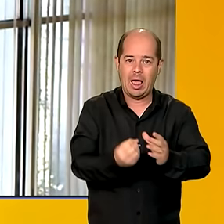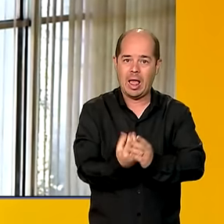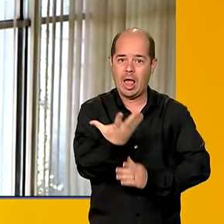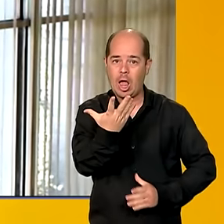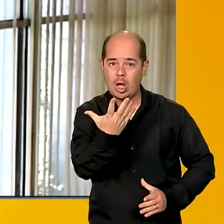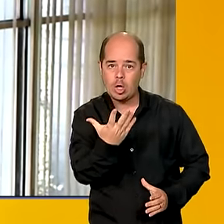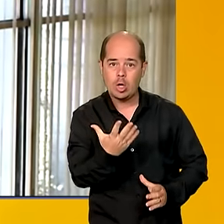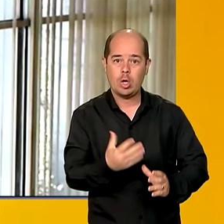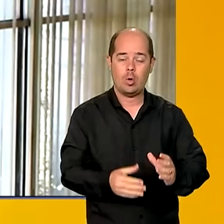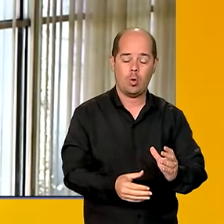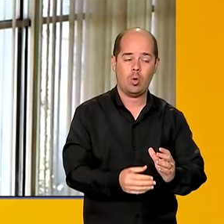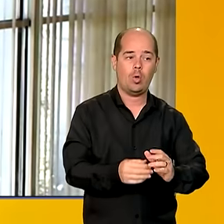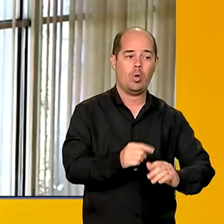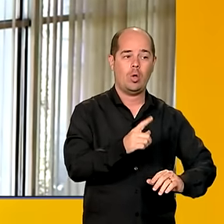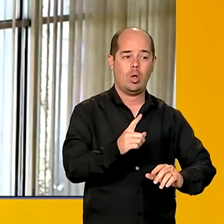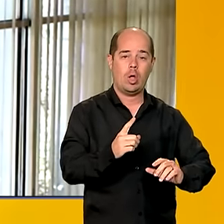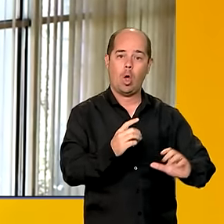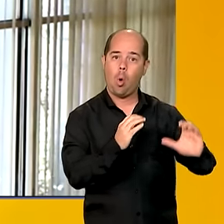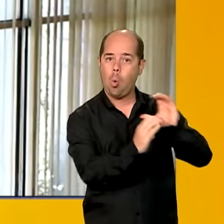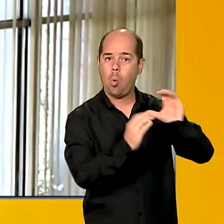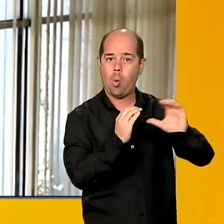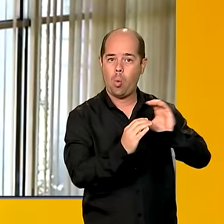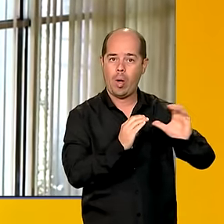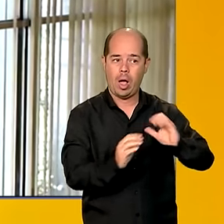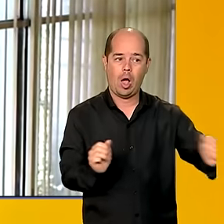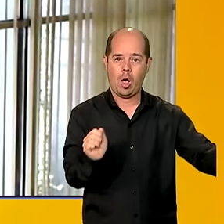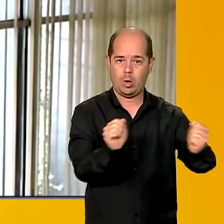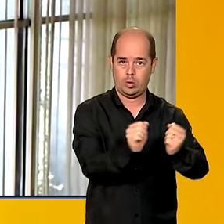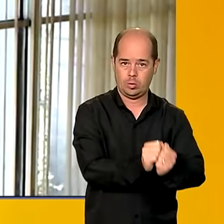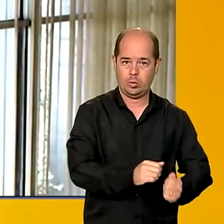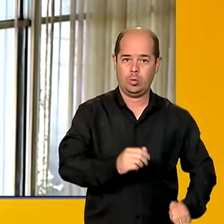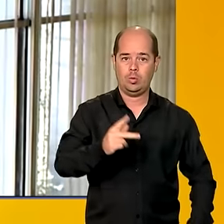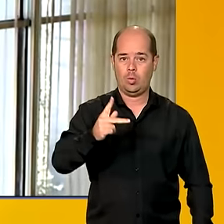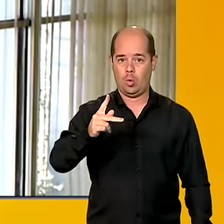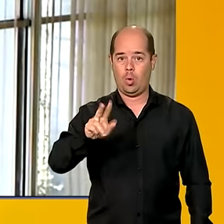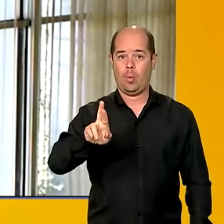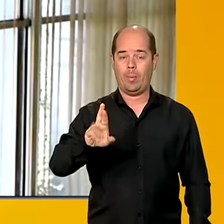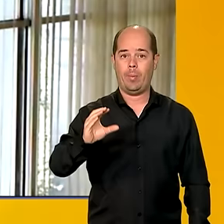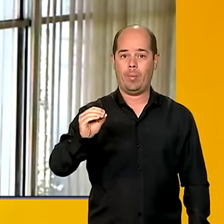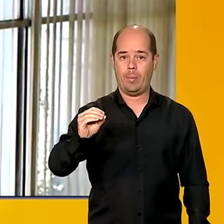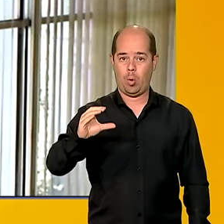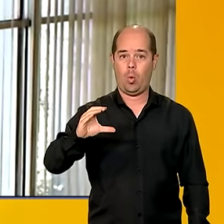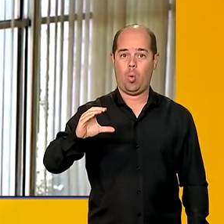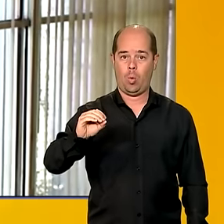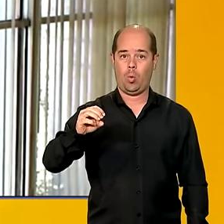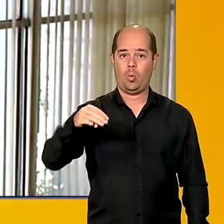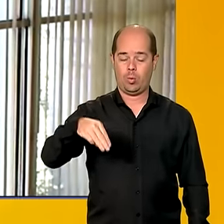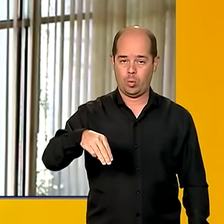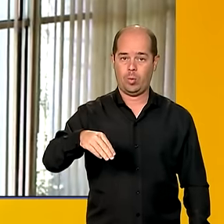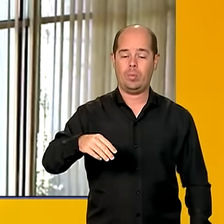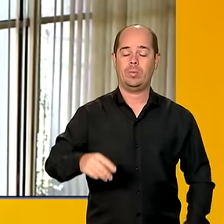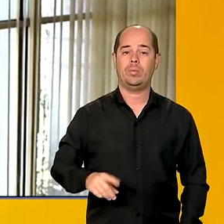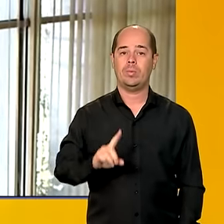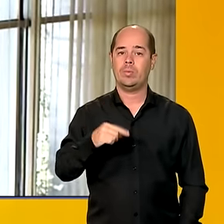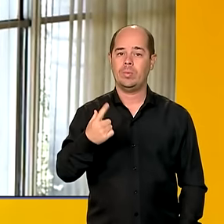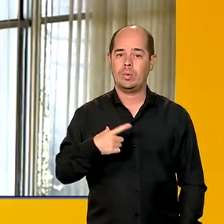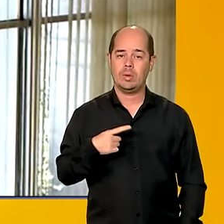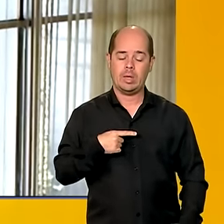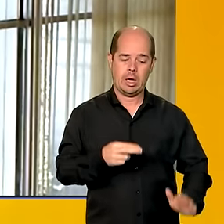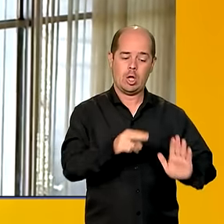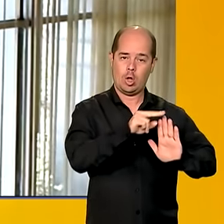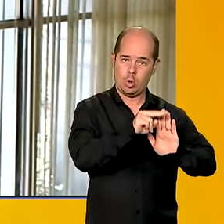com os PROCONs. Nós emitimos uma nota técnica falando sobre a questão que vinculava a